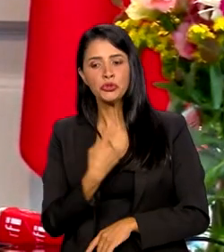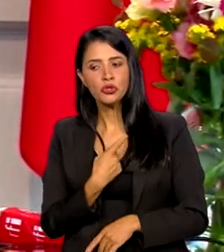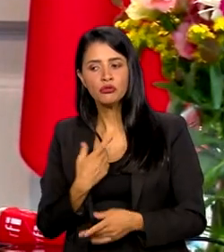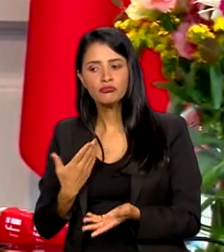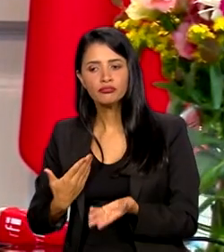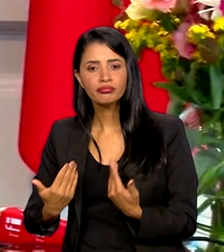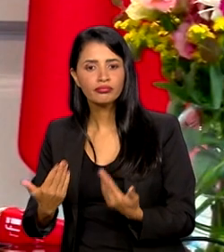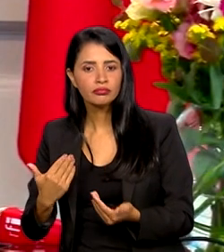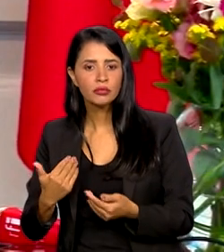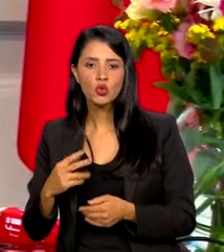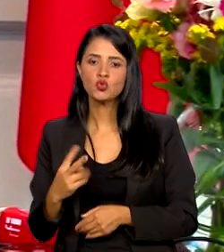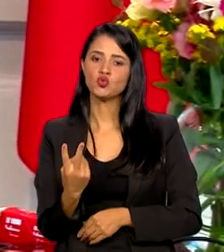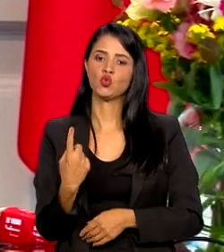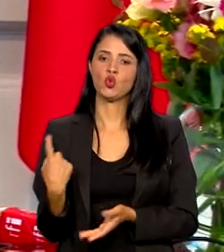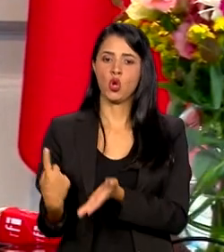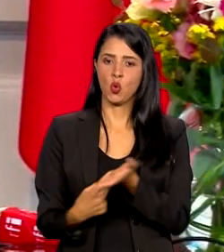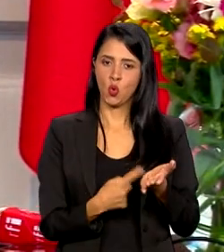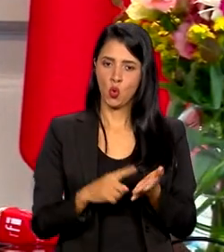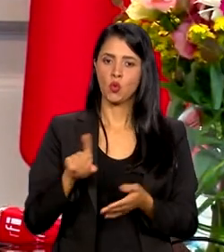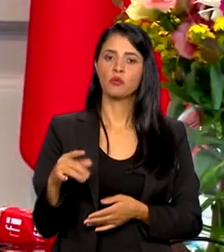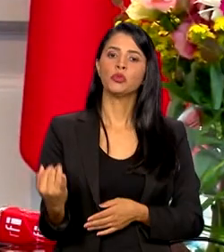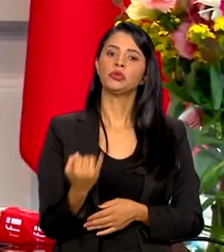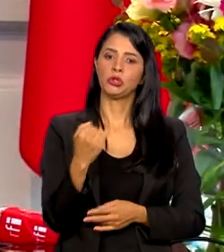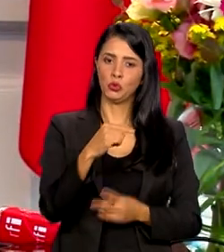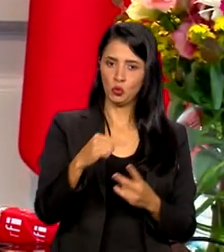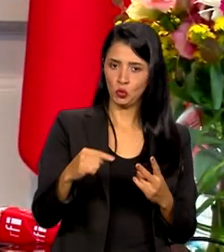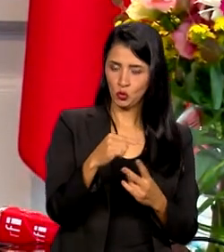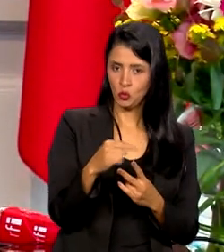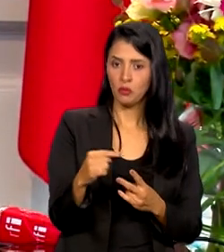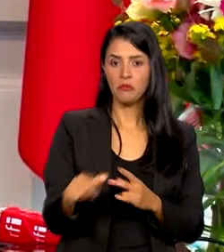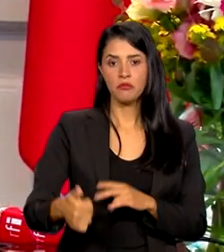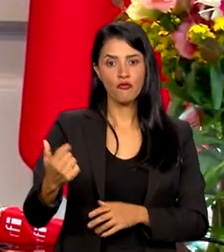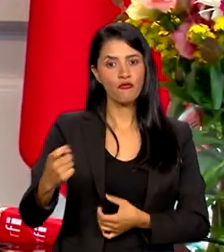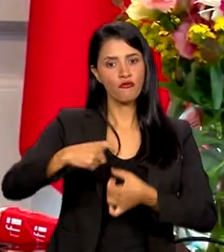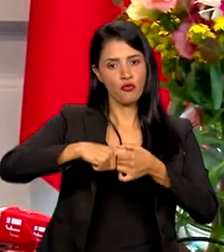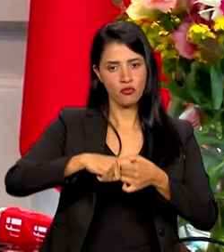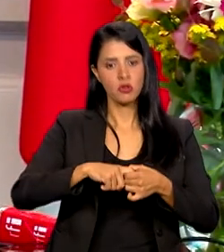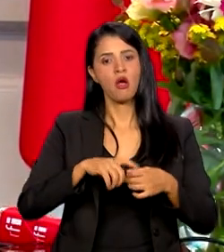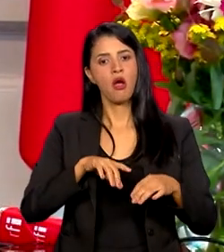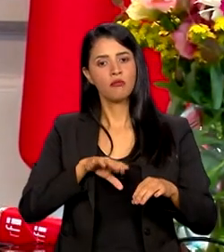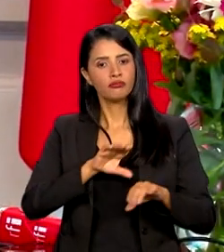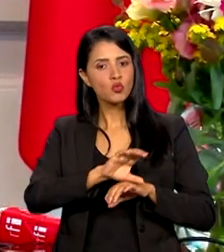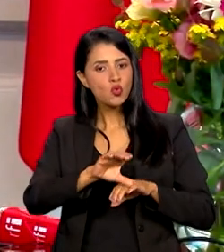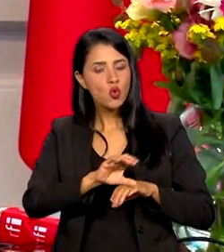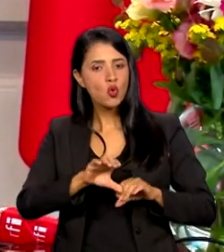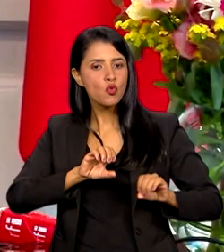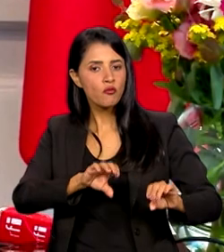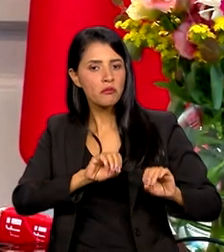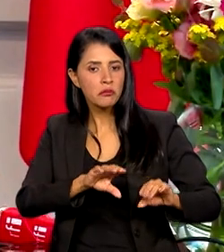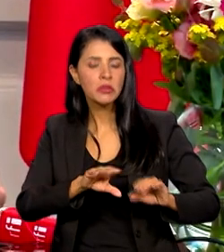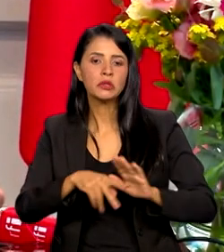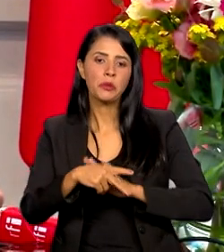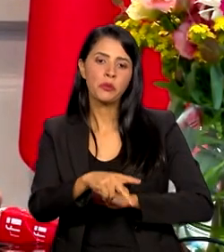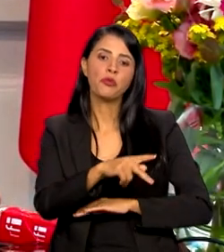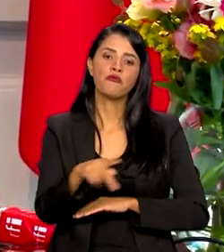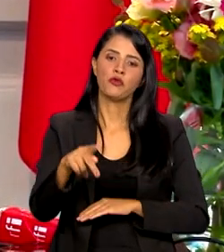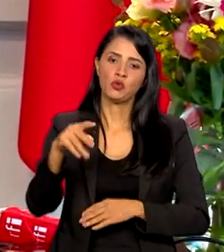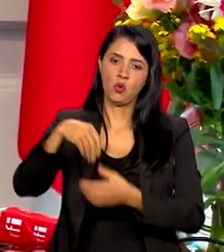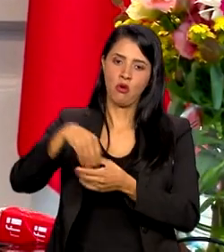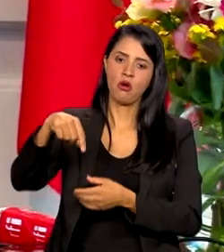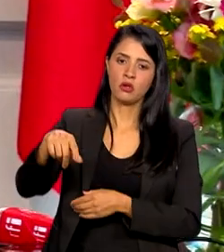acordos importantes aqui com Portugal. O primeiro é retomarmos a formação de professores brasileiros aqui em Portugal.